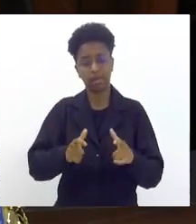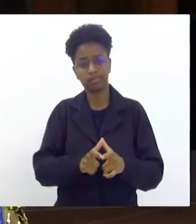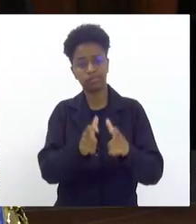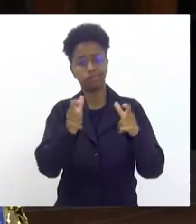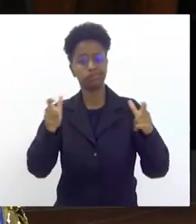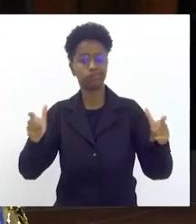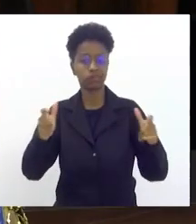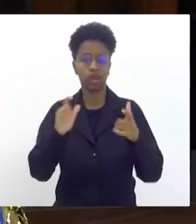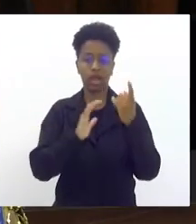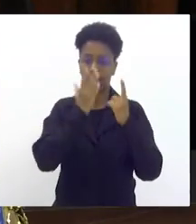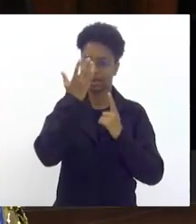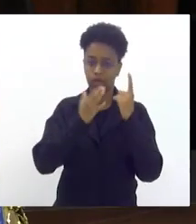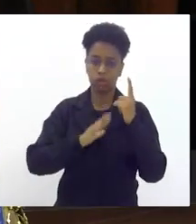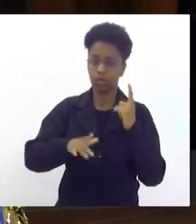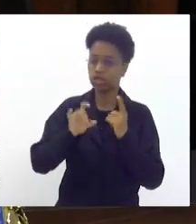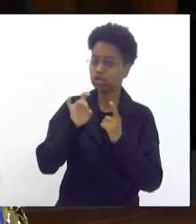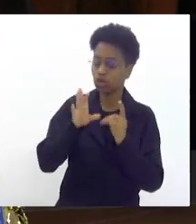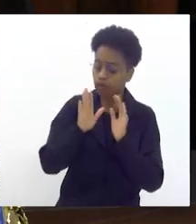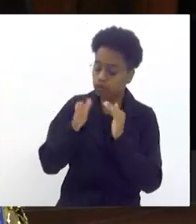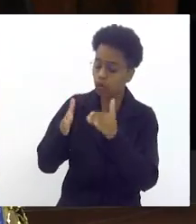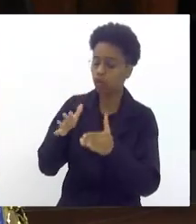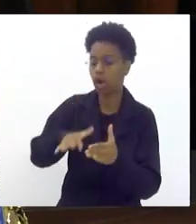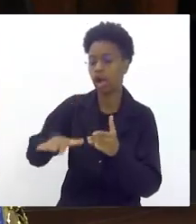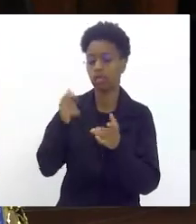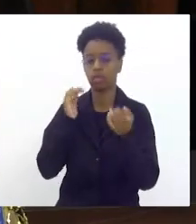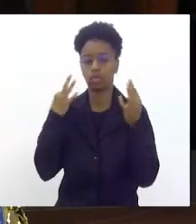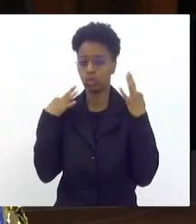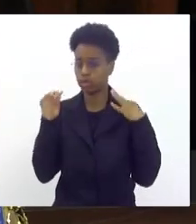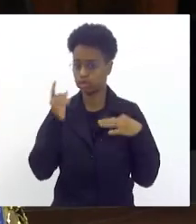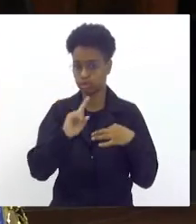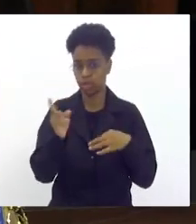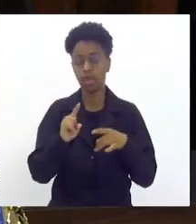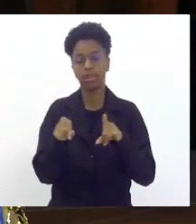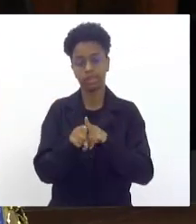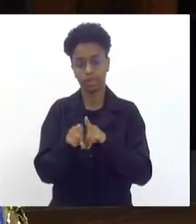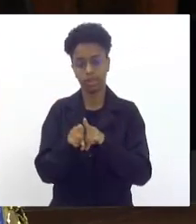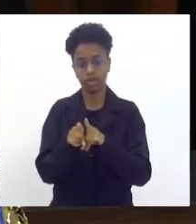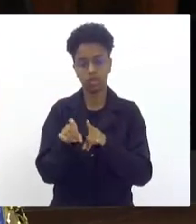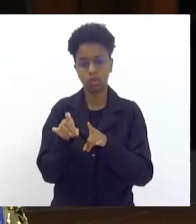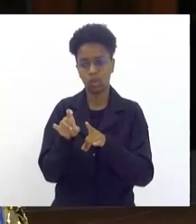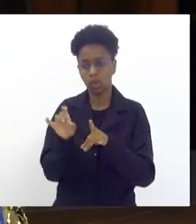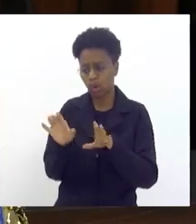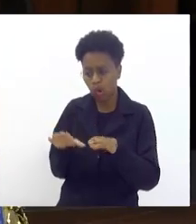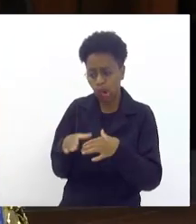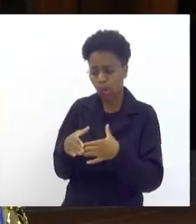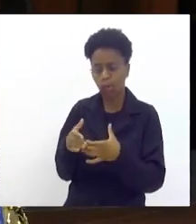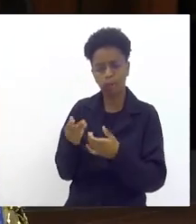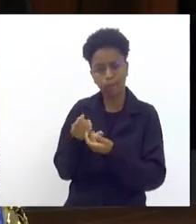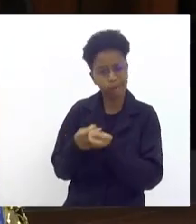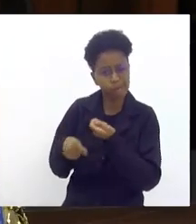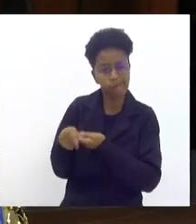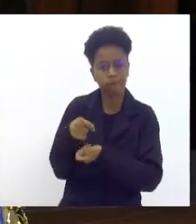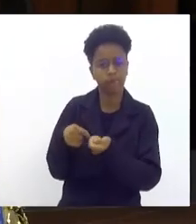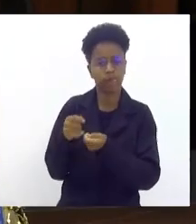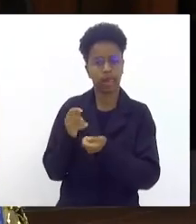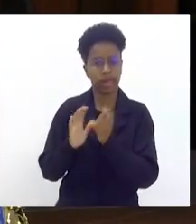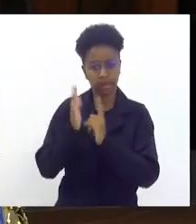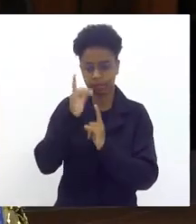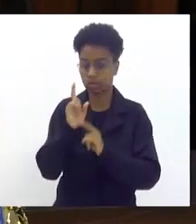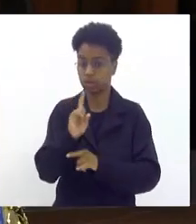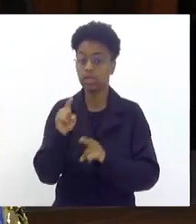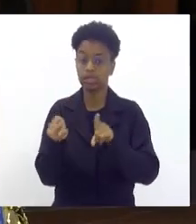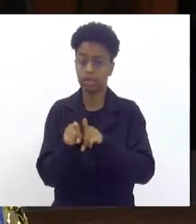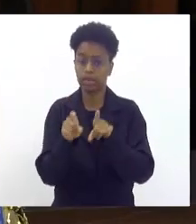carnaval não só para o setor turismo e para a própria indústria fechada do carnaval mas para ampliar a produção da indústria